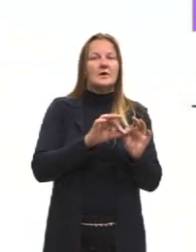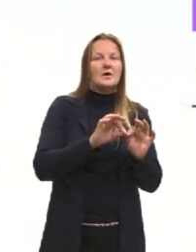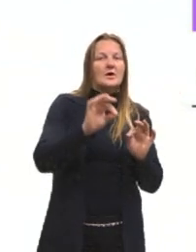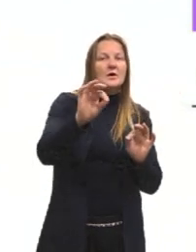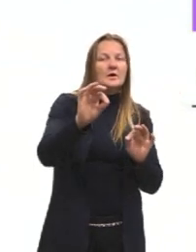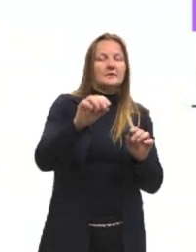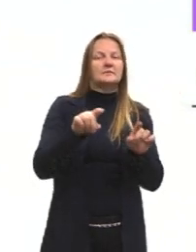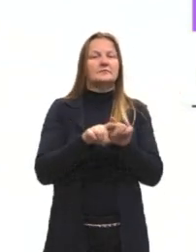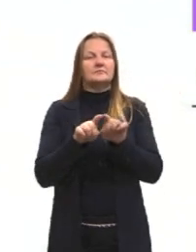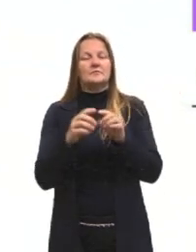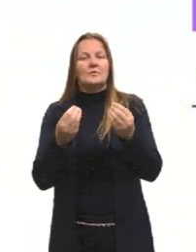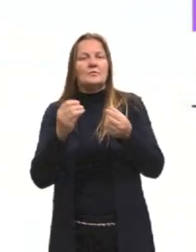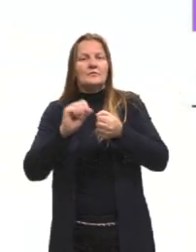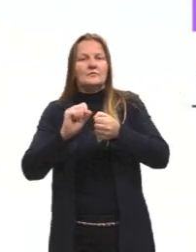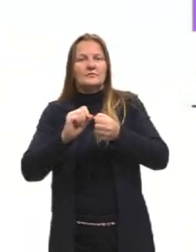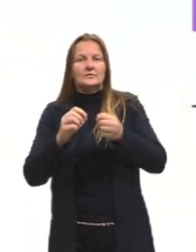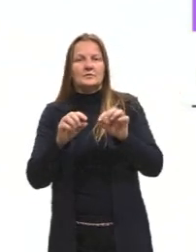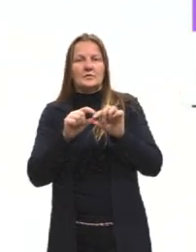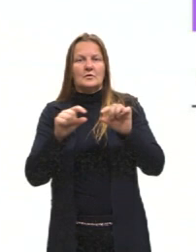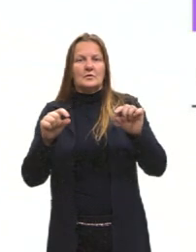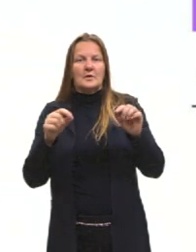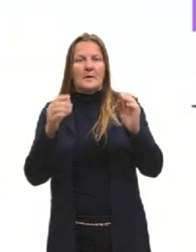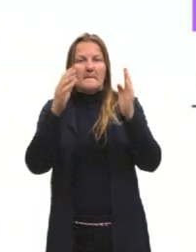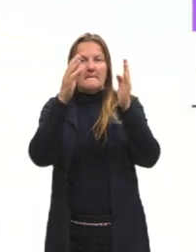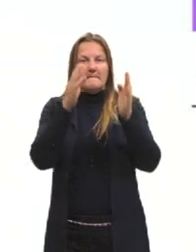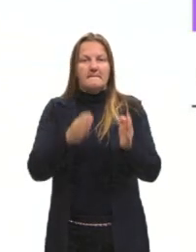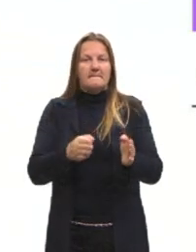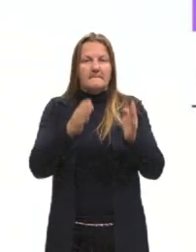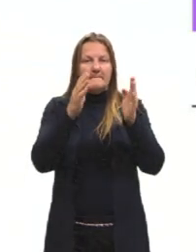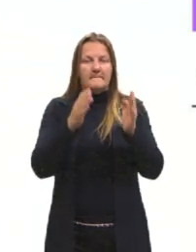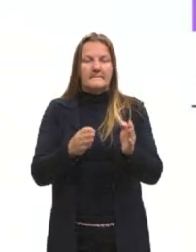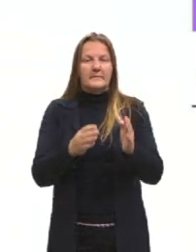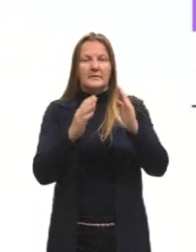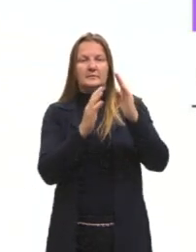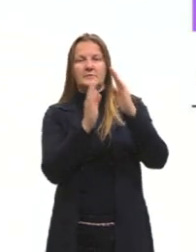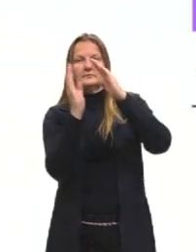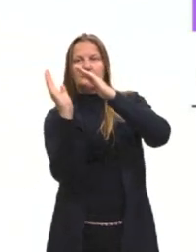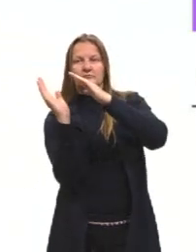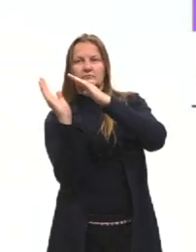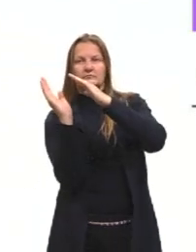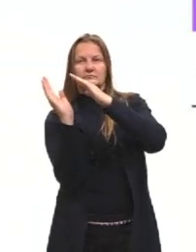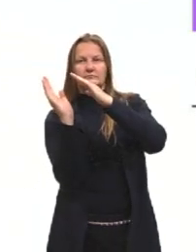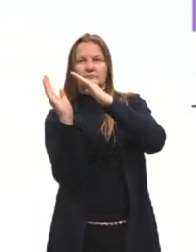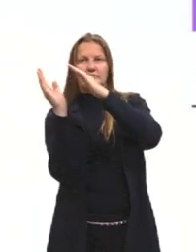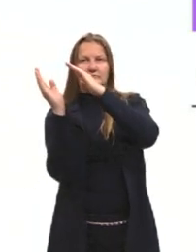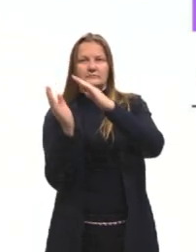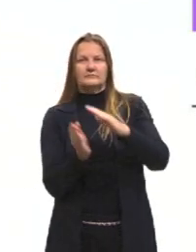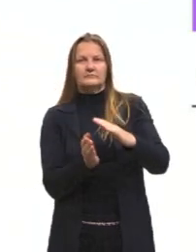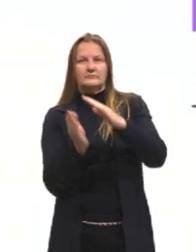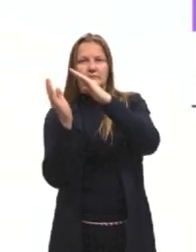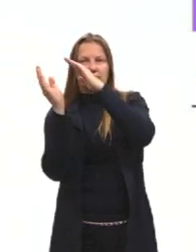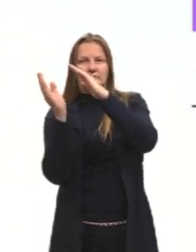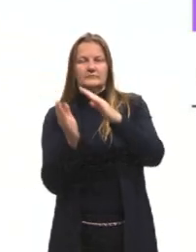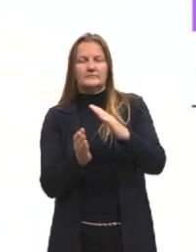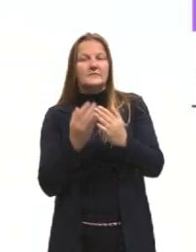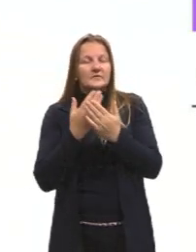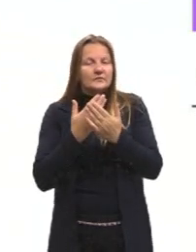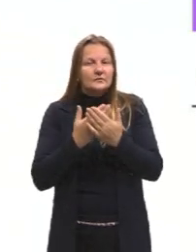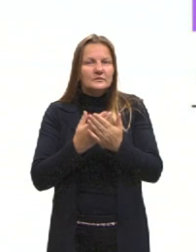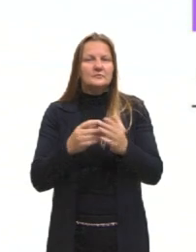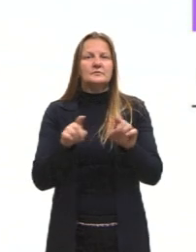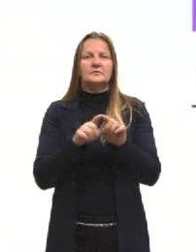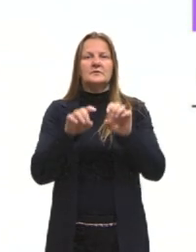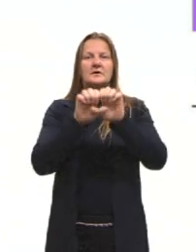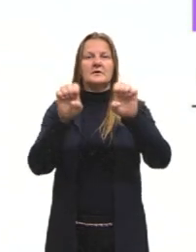Aí, tem também ali, né, as retas paralelas, retas perpendiculares, também foi estudada. E a